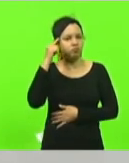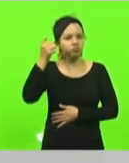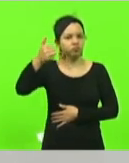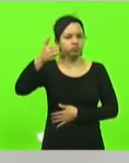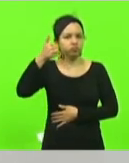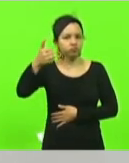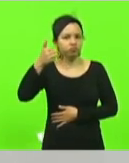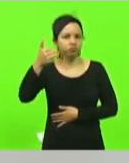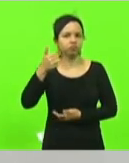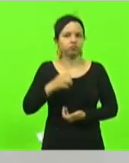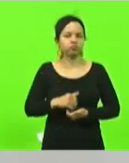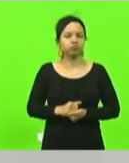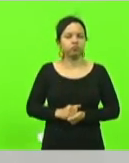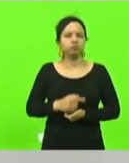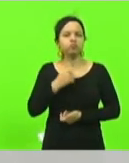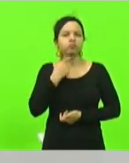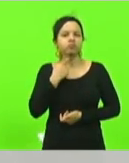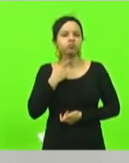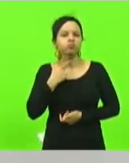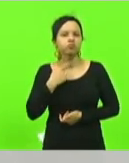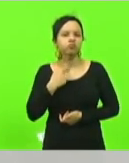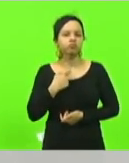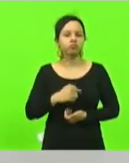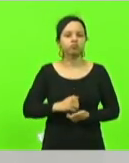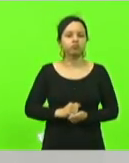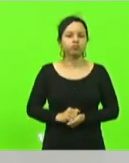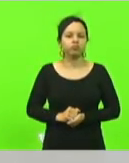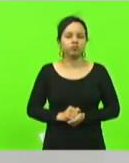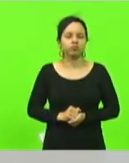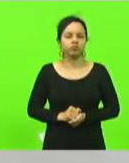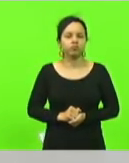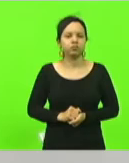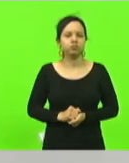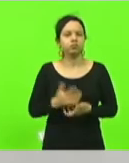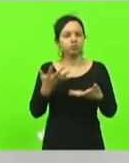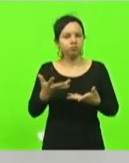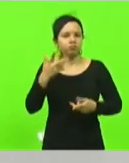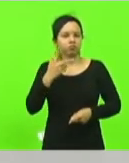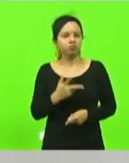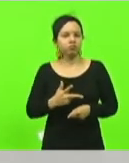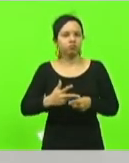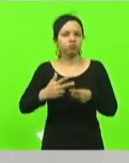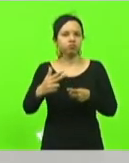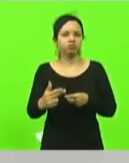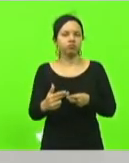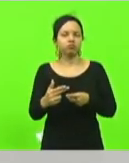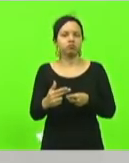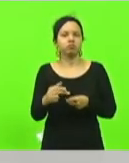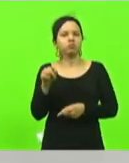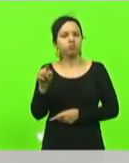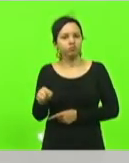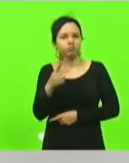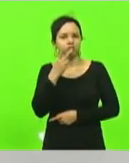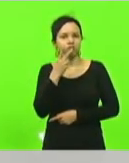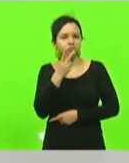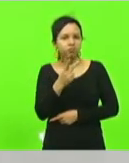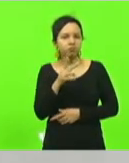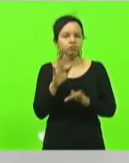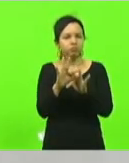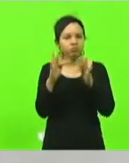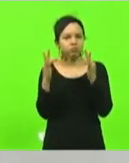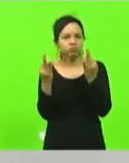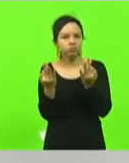muita vontade de vencer e ali mesmo ele falava um pouquinho da sua família